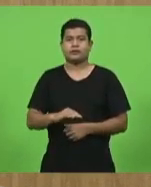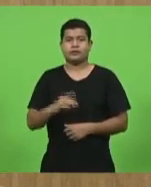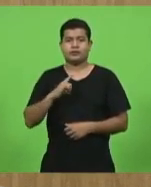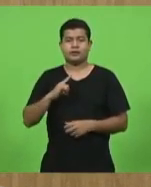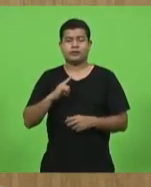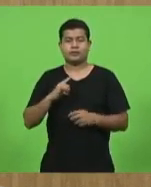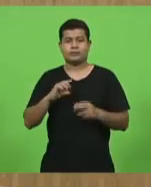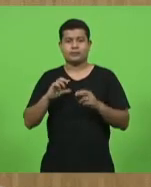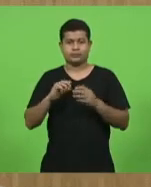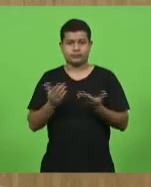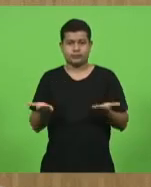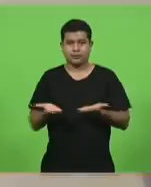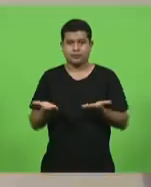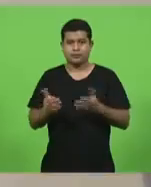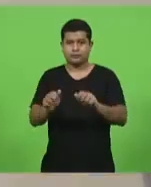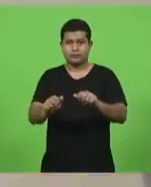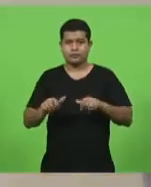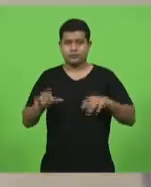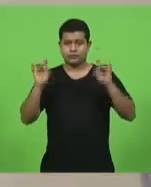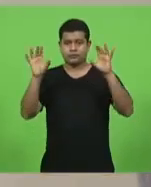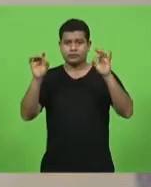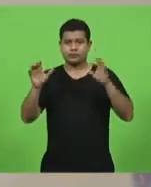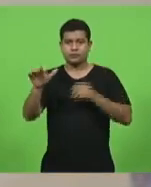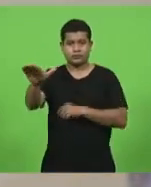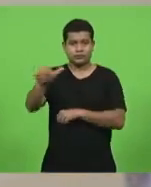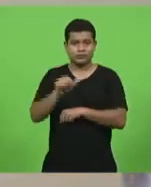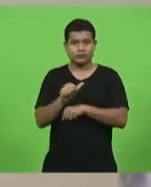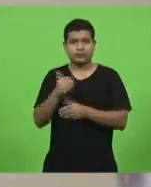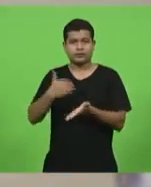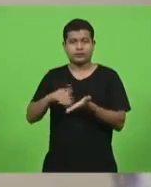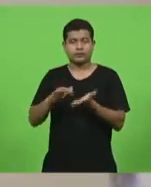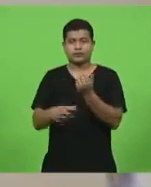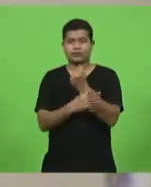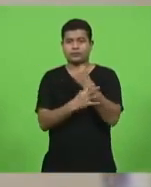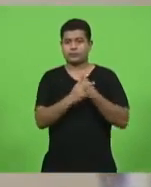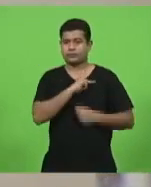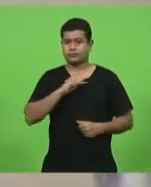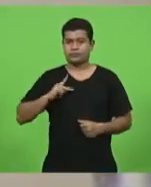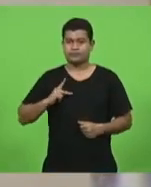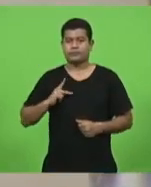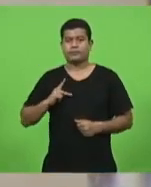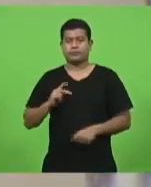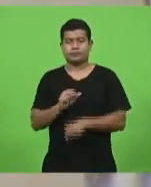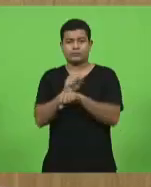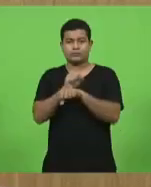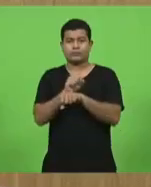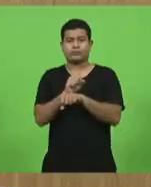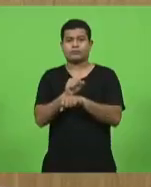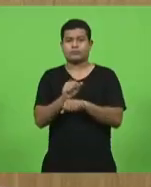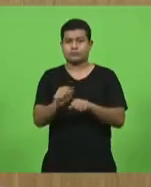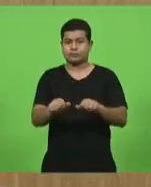especial de convocação do secretário de Estado da Segurança Pública. Está suspensa a sessão.